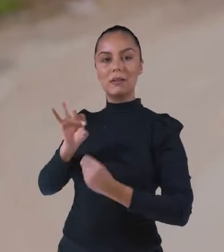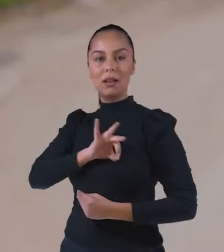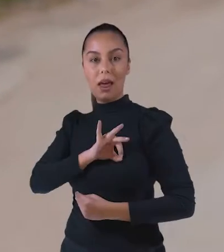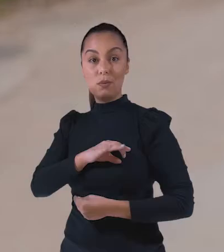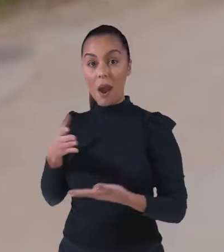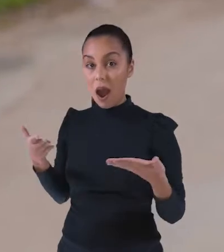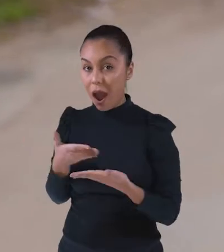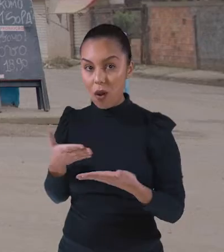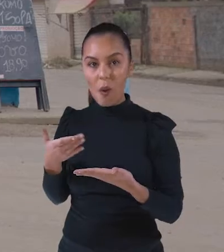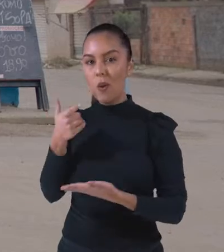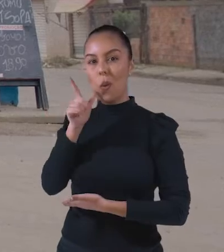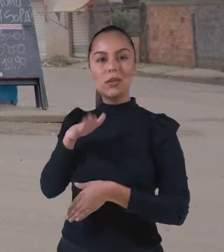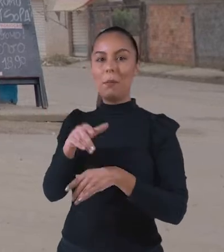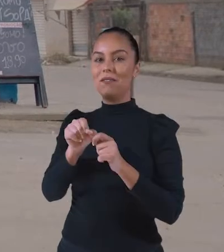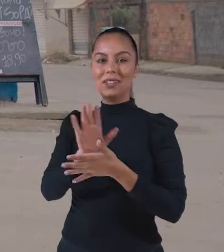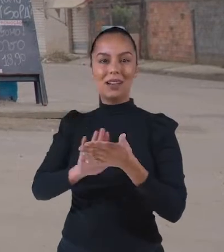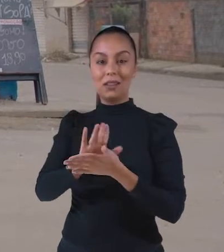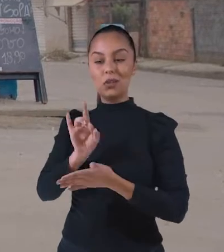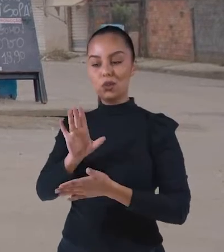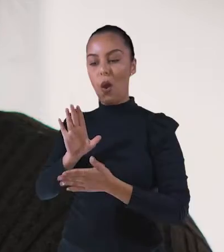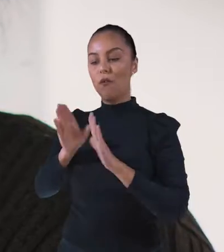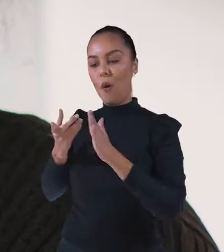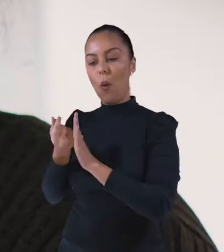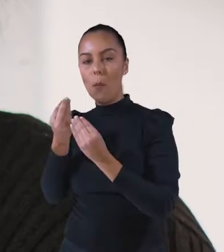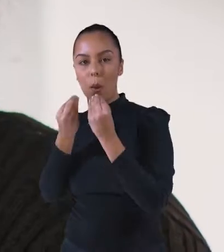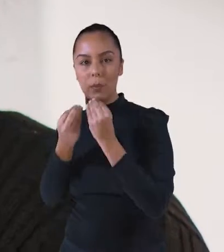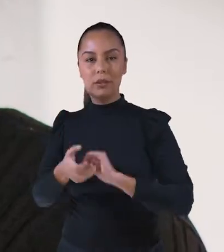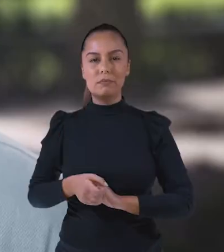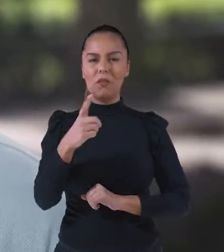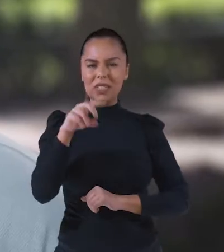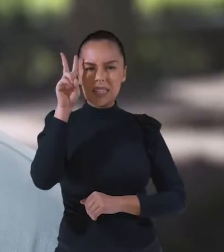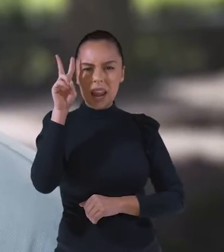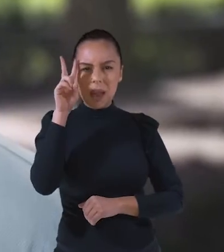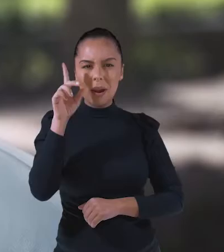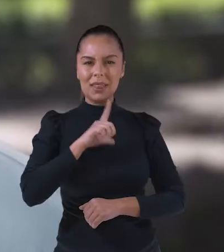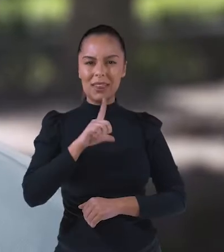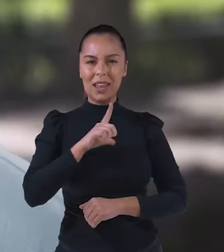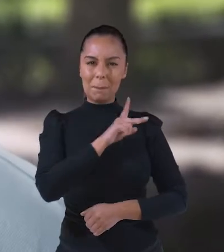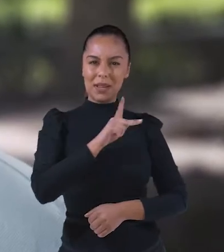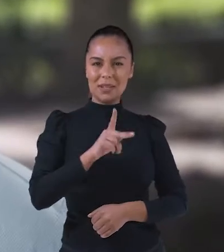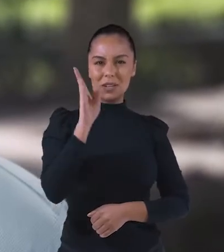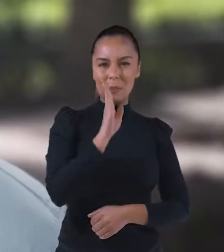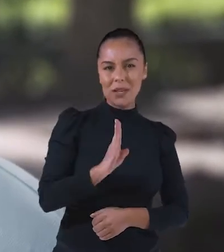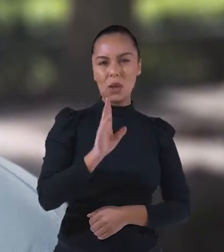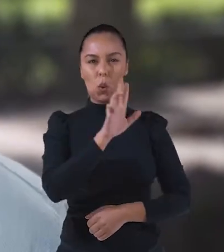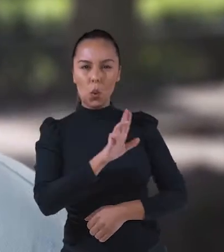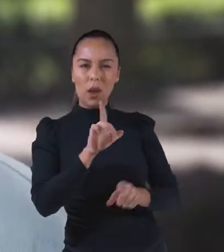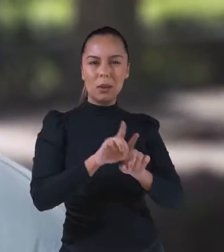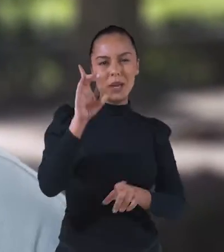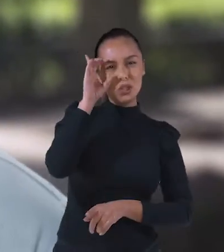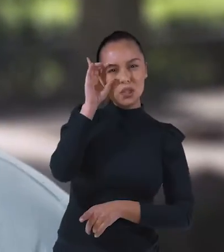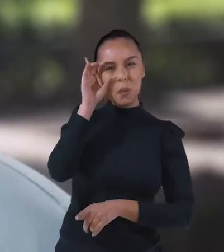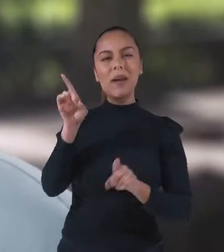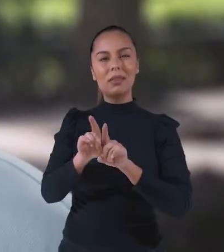complementar a renda. Agora, hoje em dia, eu não consigo fazer mais nada a não ser comprar comida. Vocês lembram quando governamos o Brasil com Lula e Dilma